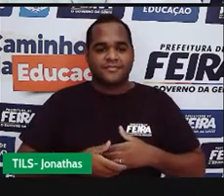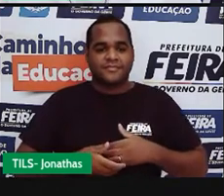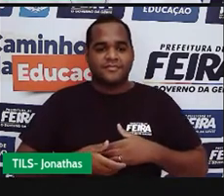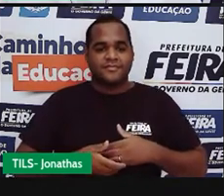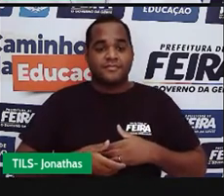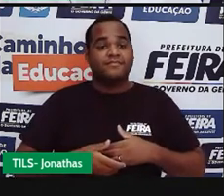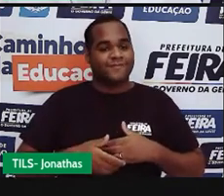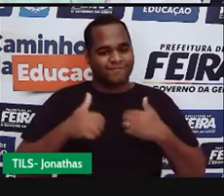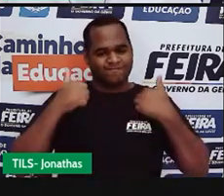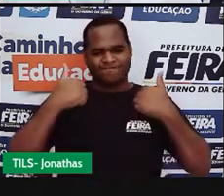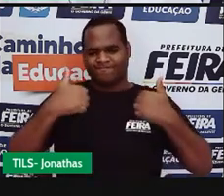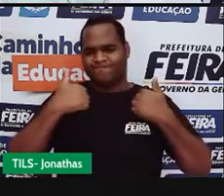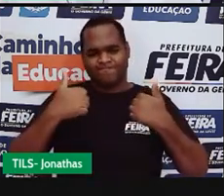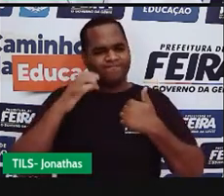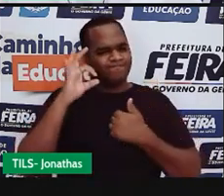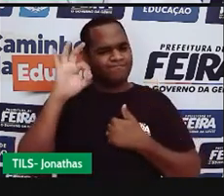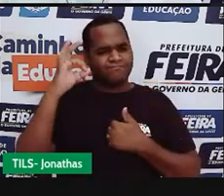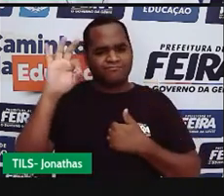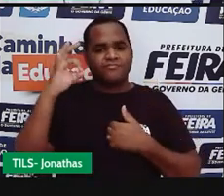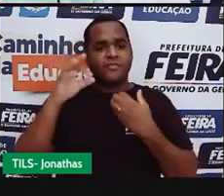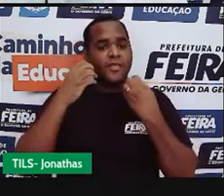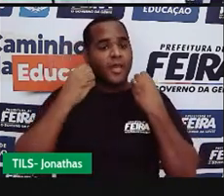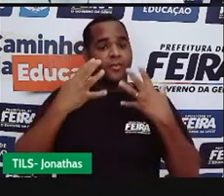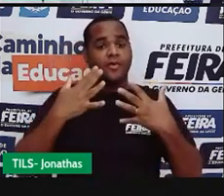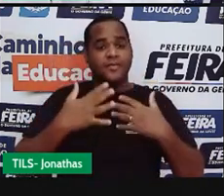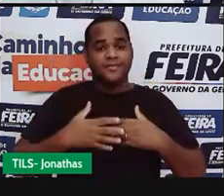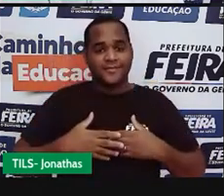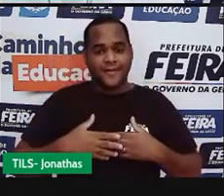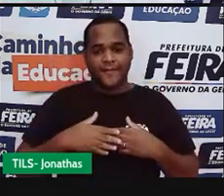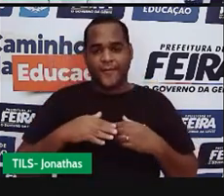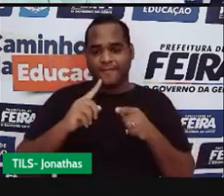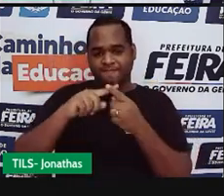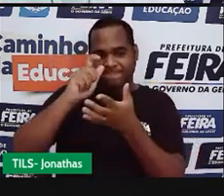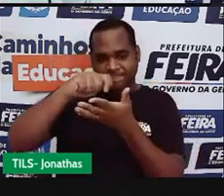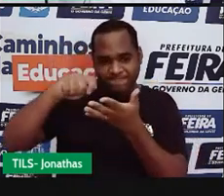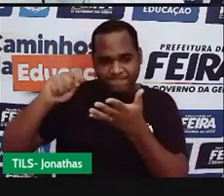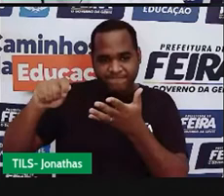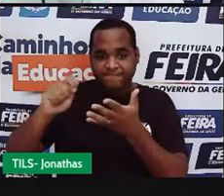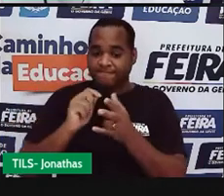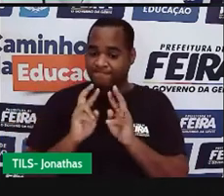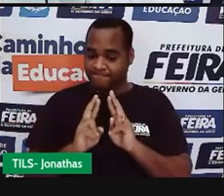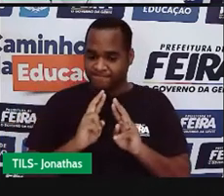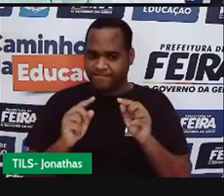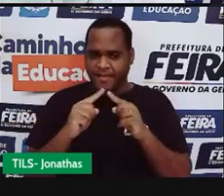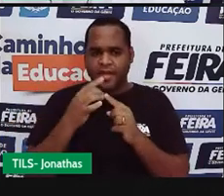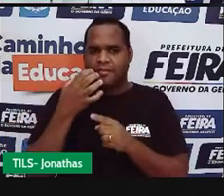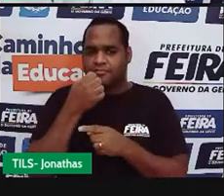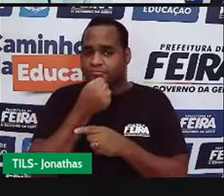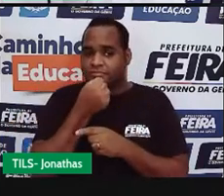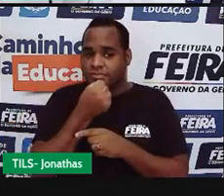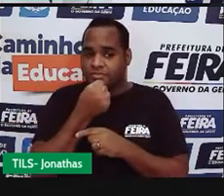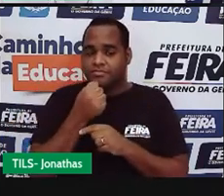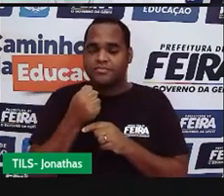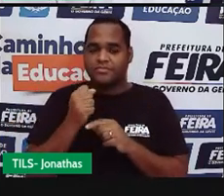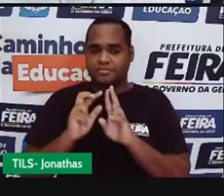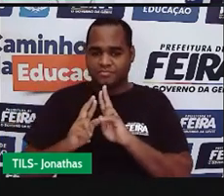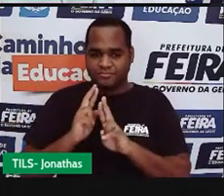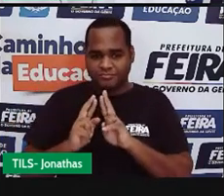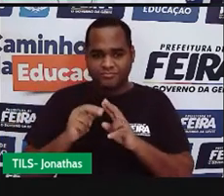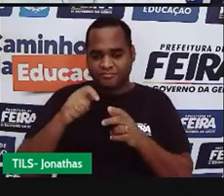Massa, massa, massa, massa. Chegou o momento de registrar. Isso é rapidinho. Olha só.